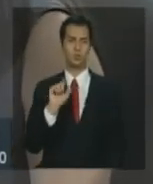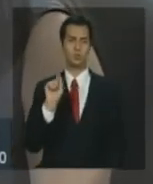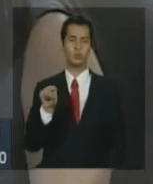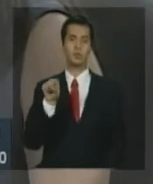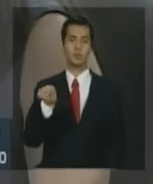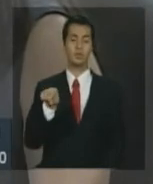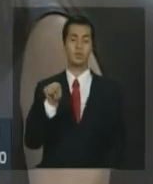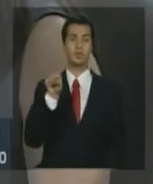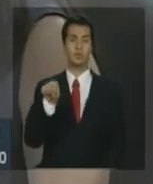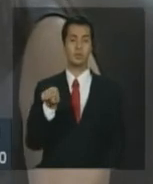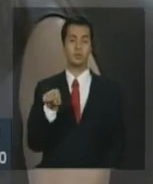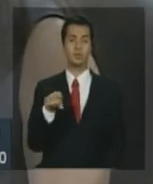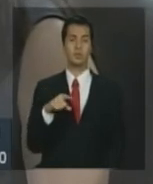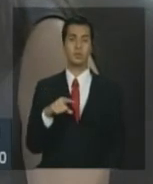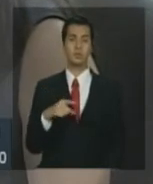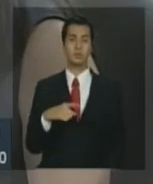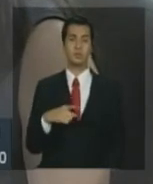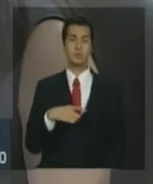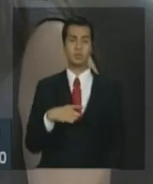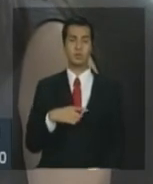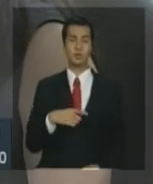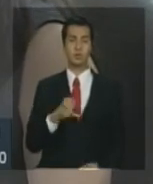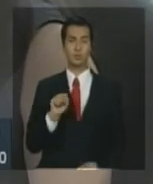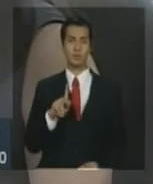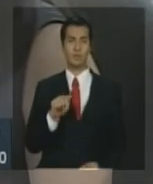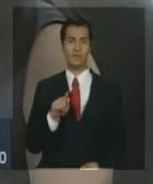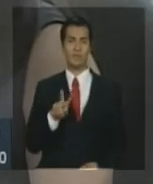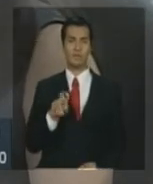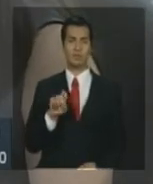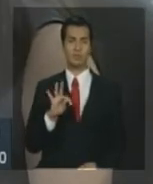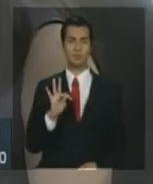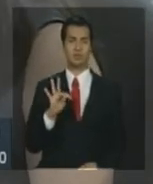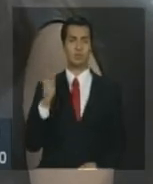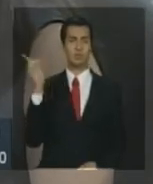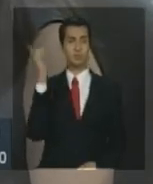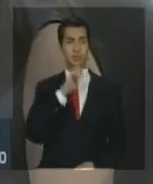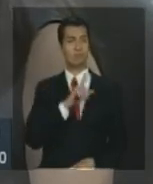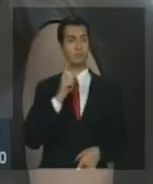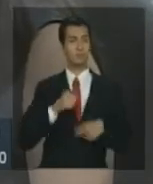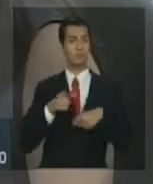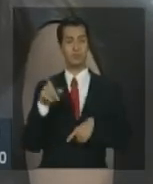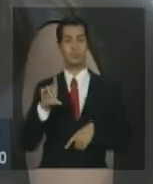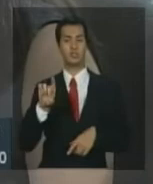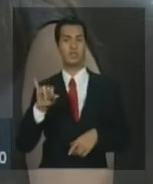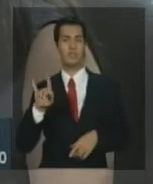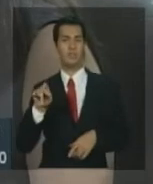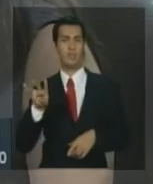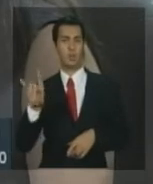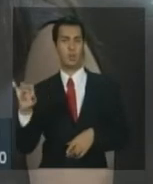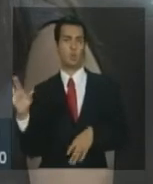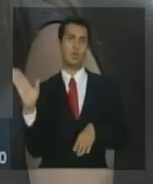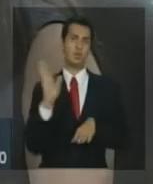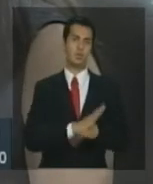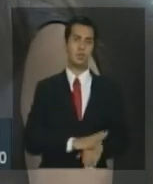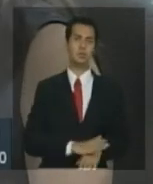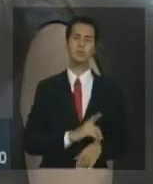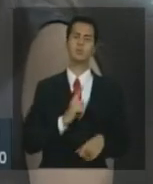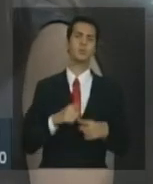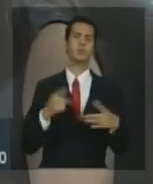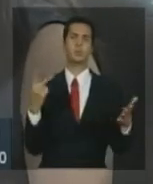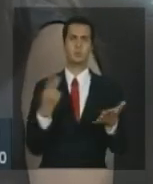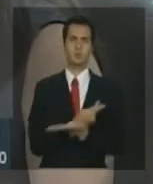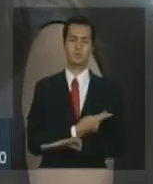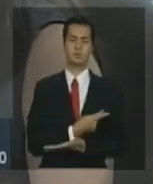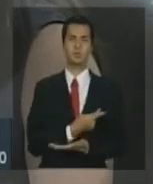parte desse superávit foi alcançado por conta desses dividendos. Teve uma necessidade maior? A receita não foi como vocês esperavam? O